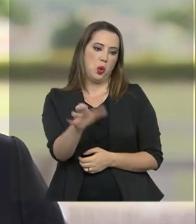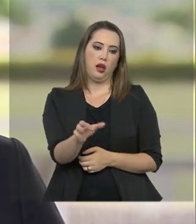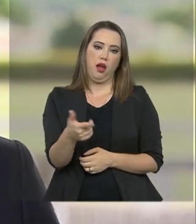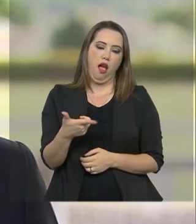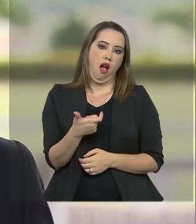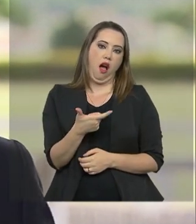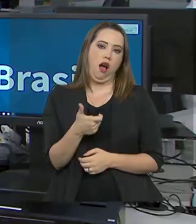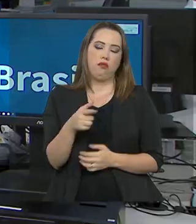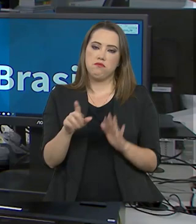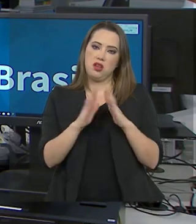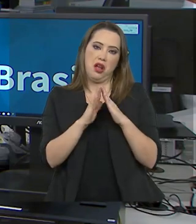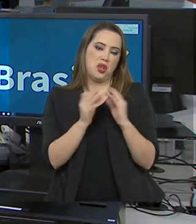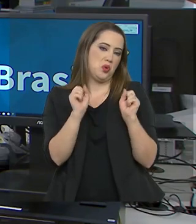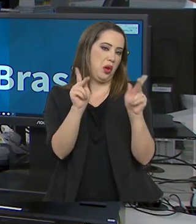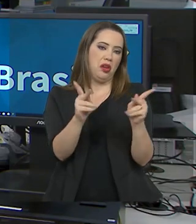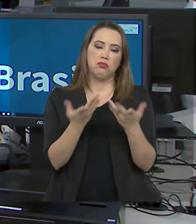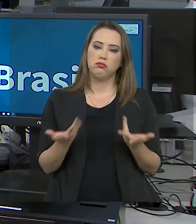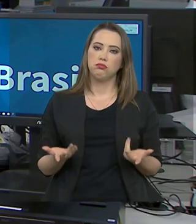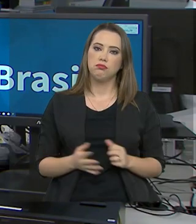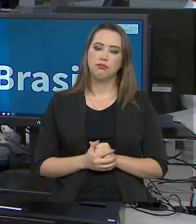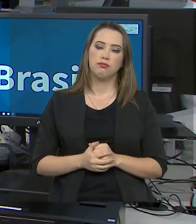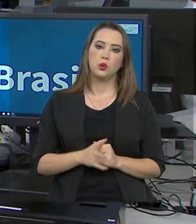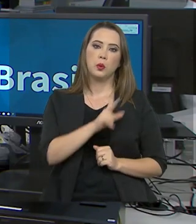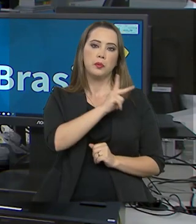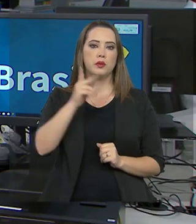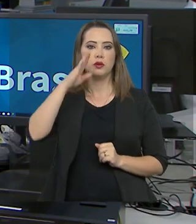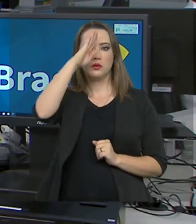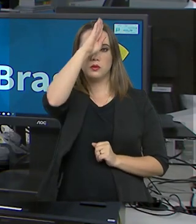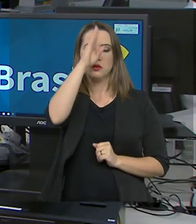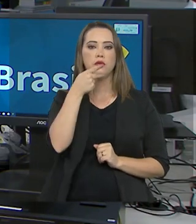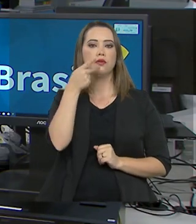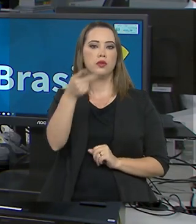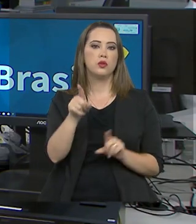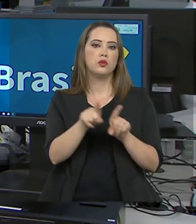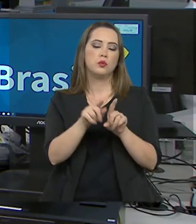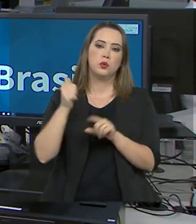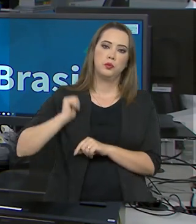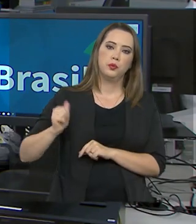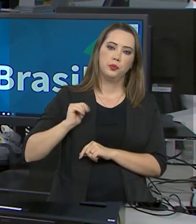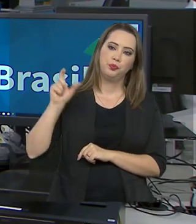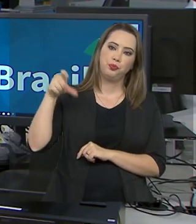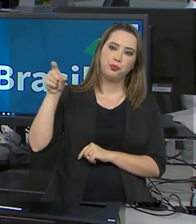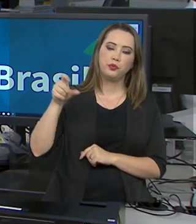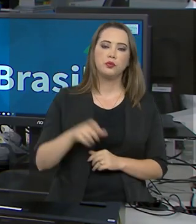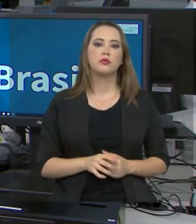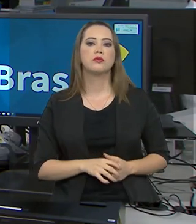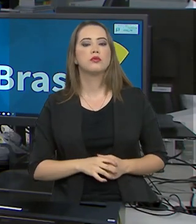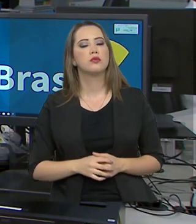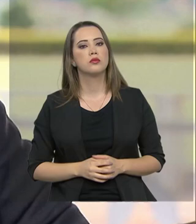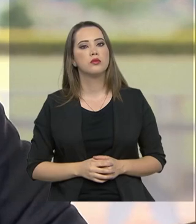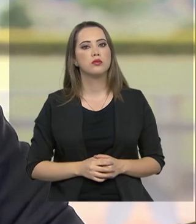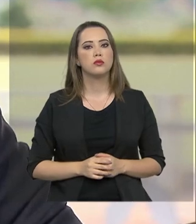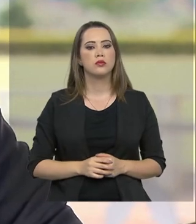tenha, sem problema não. O presidente Jair Bolsonaro também falou sobre o Bolsa Família.